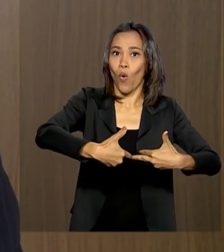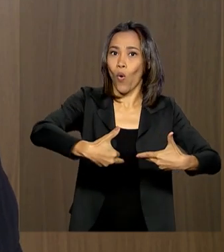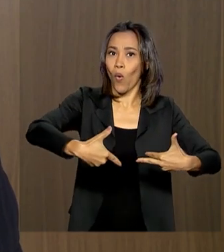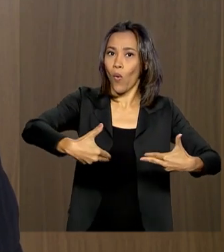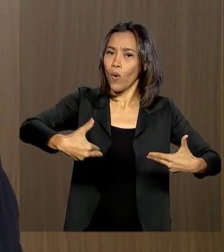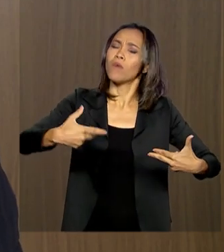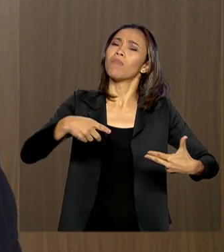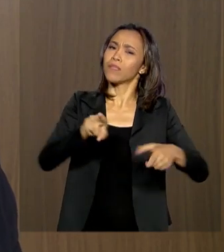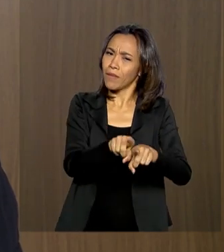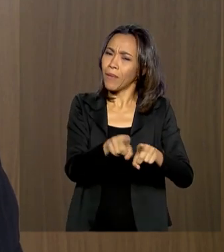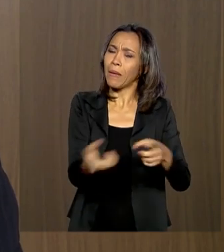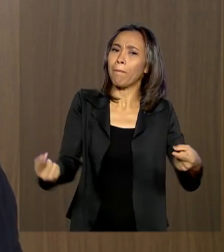de parceria internacional estratégica.